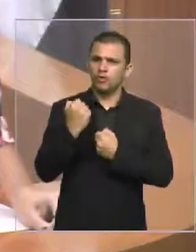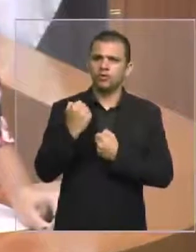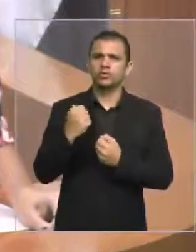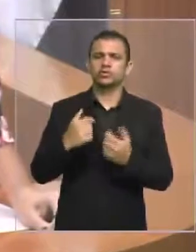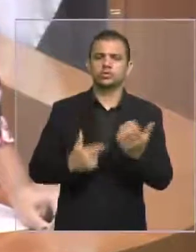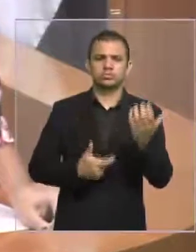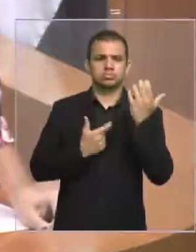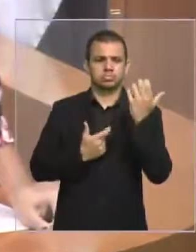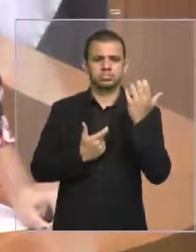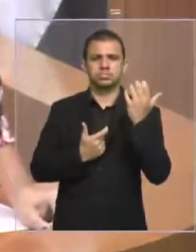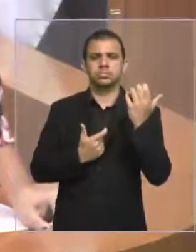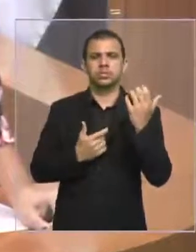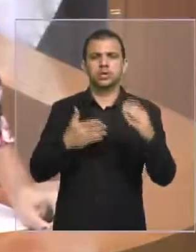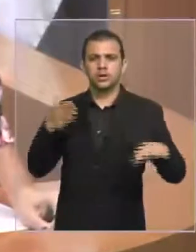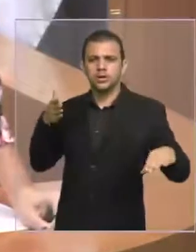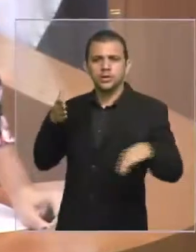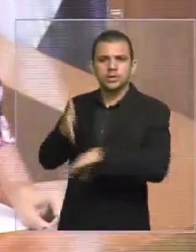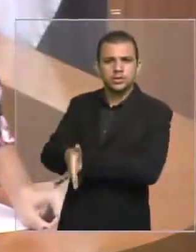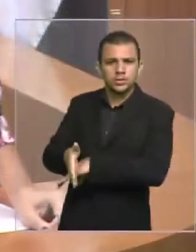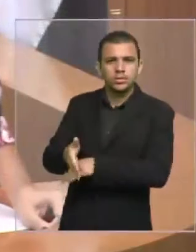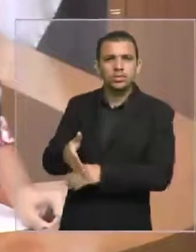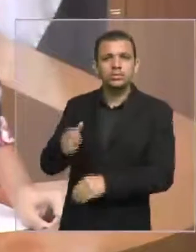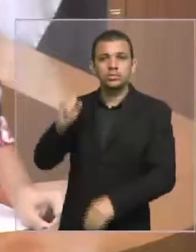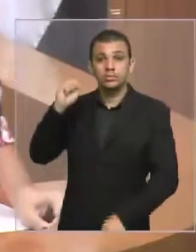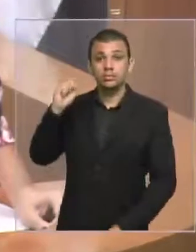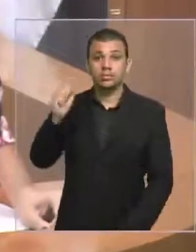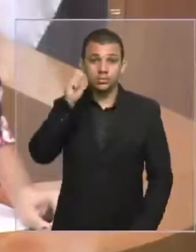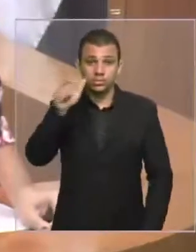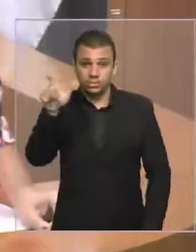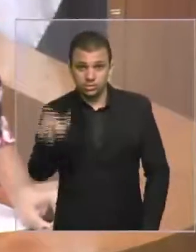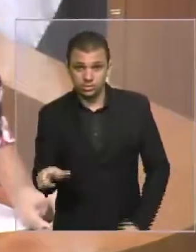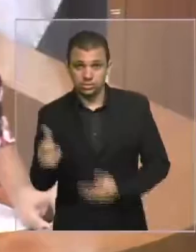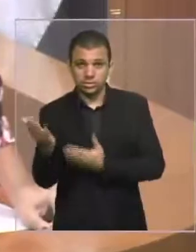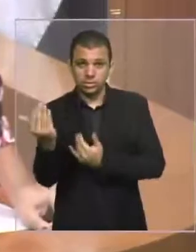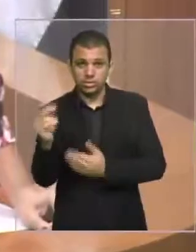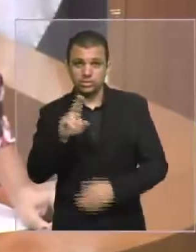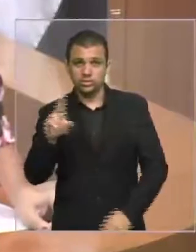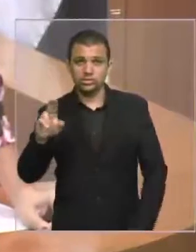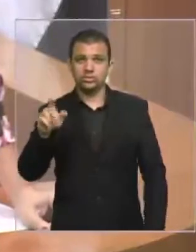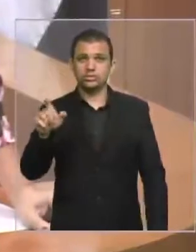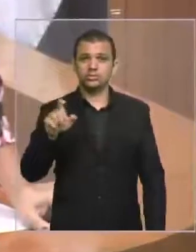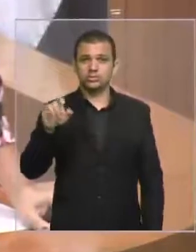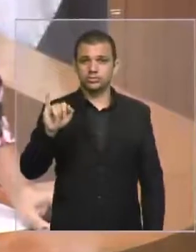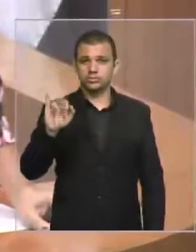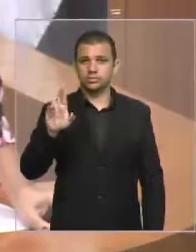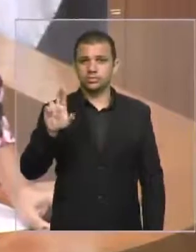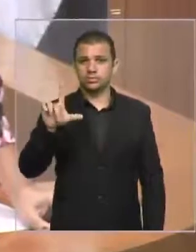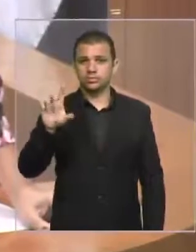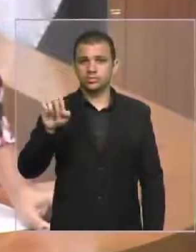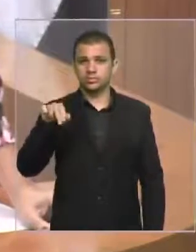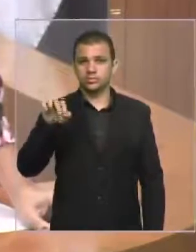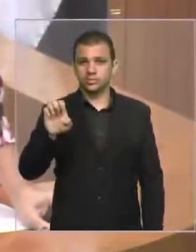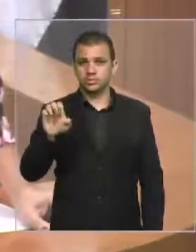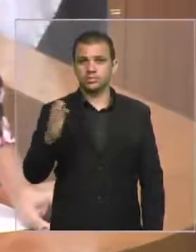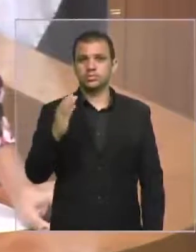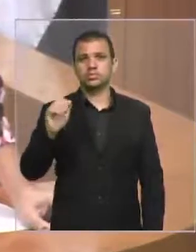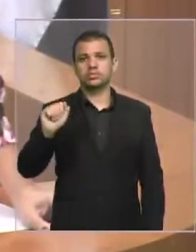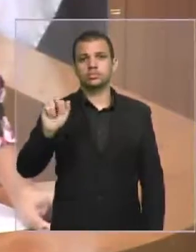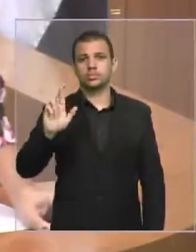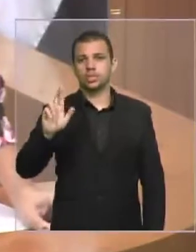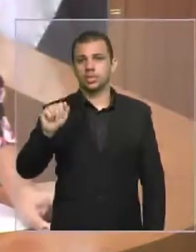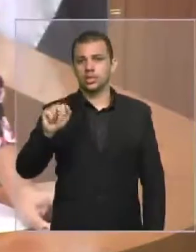covardemente a jovem Chirlene Araújo, A cidade ficou muito